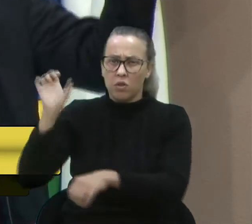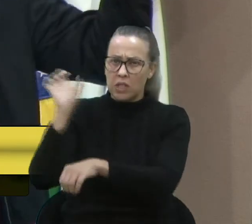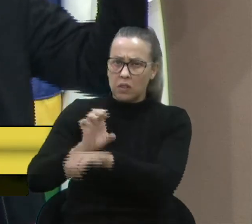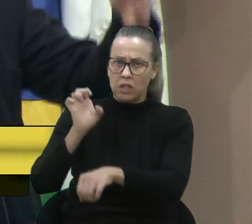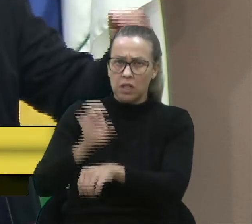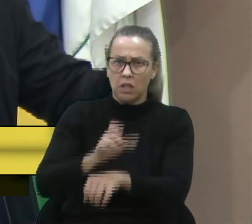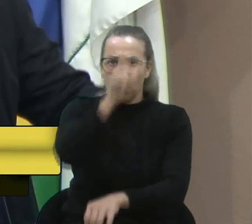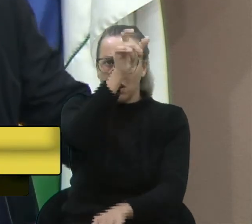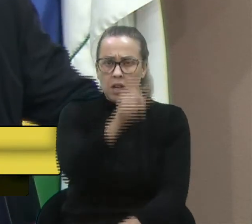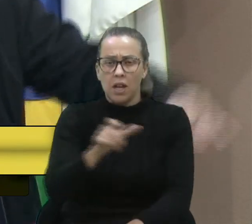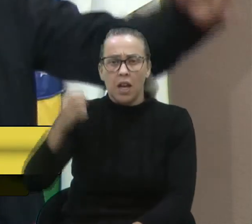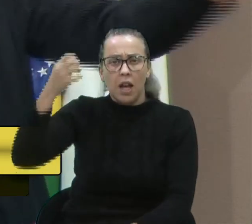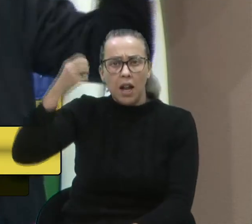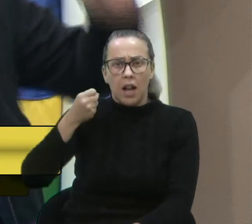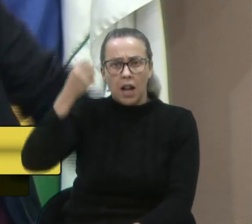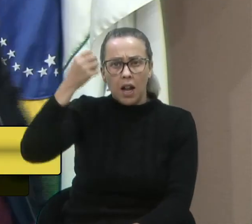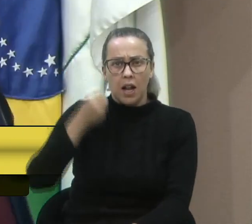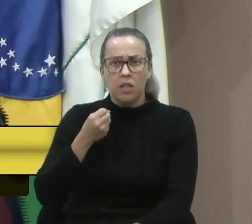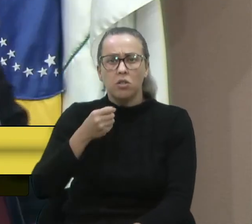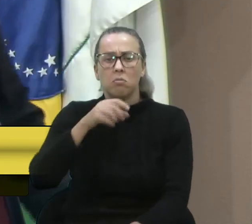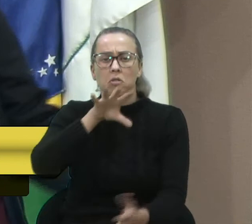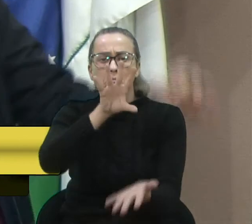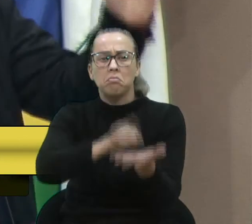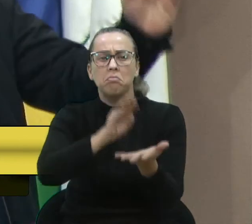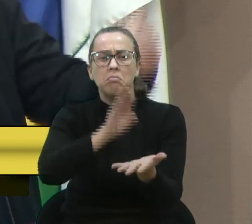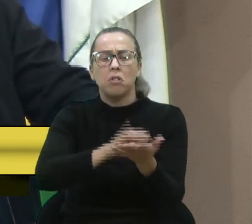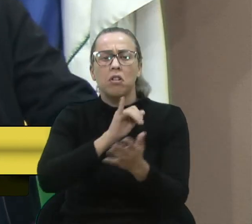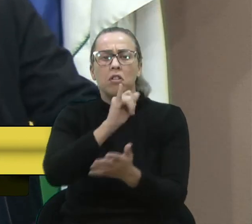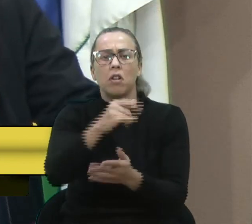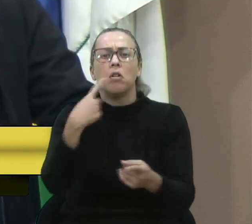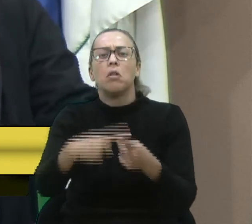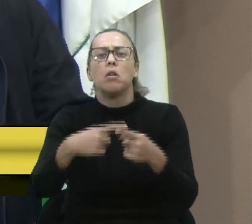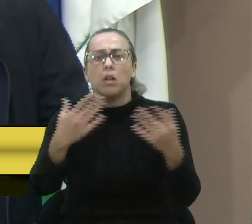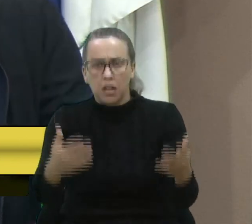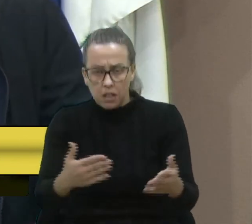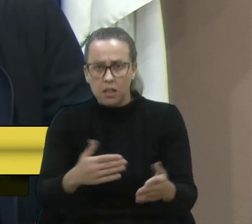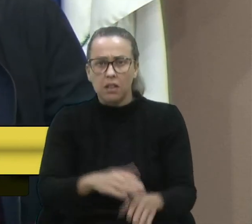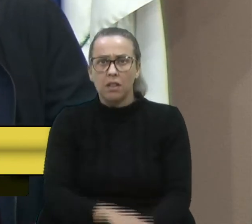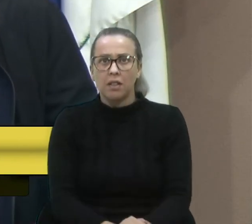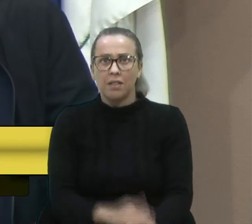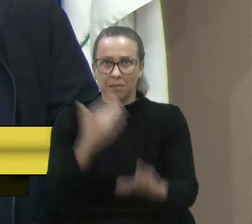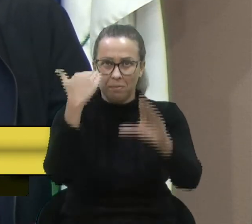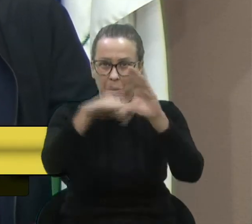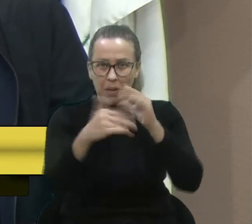do Eduardo Leite. Pode gravar, vereadora, porque é o seguinte, pode mandar.